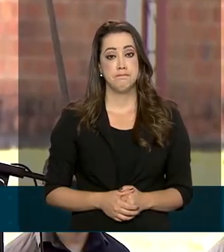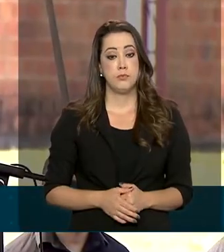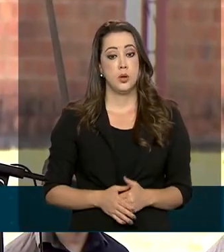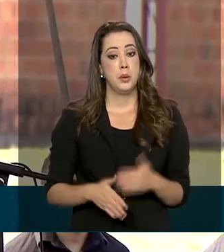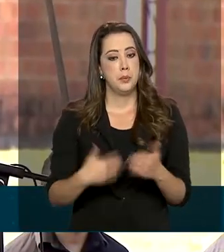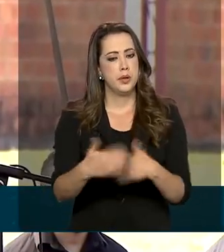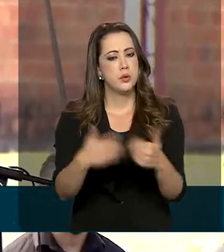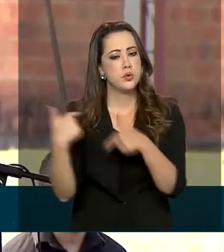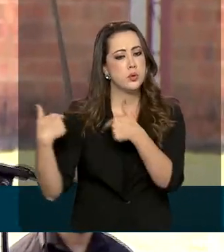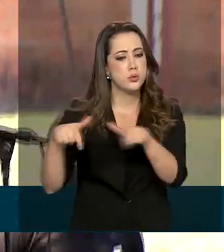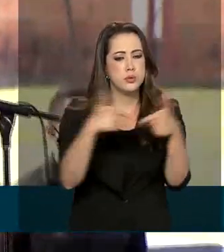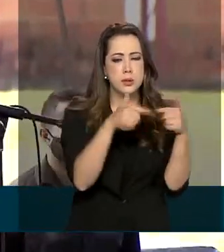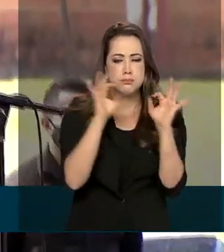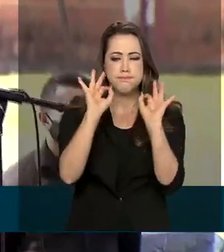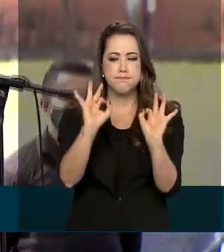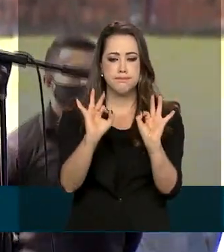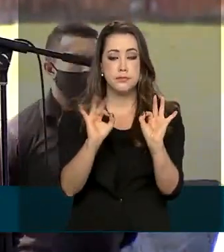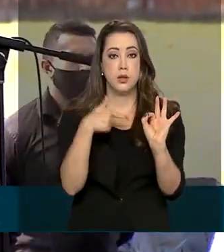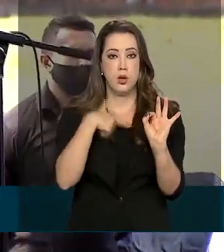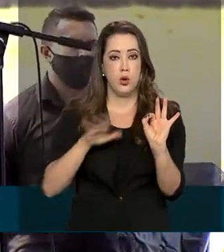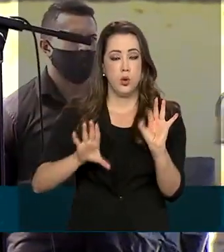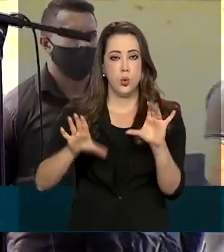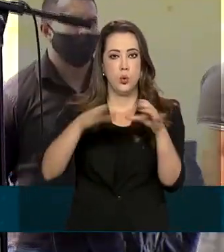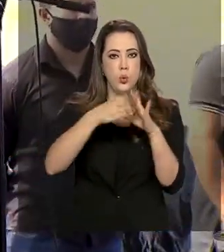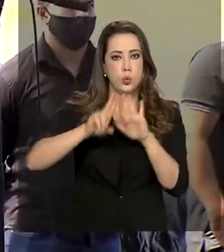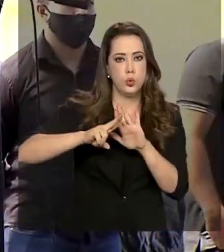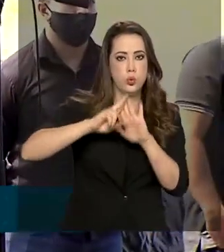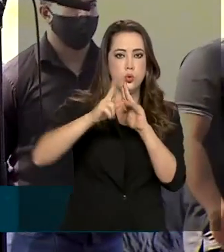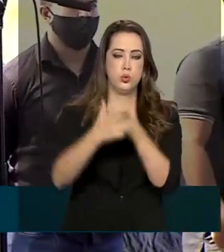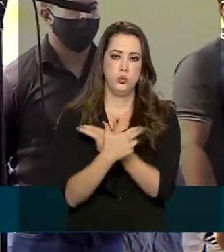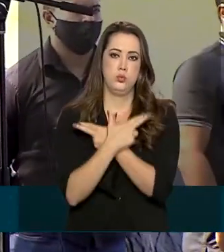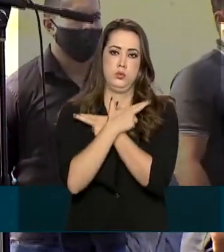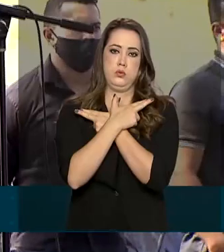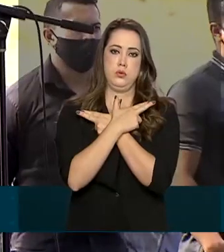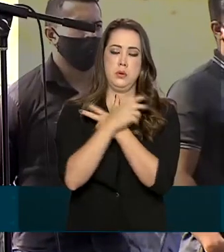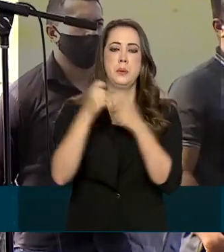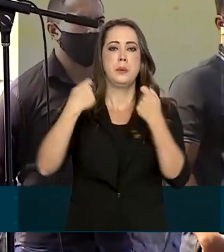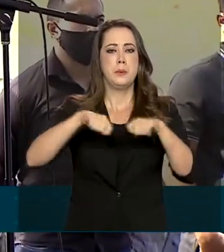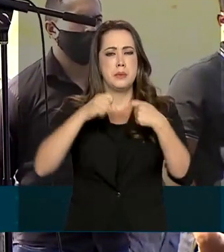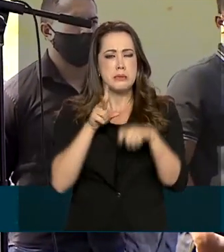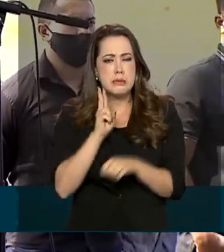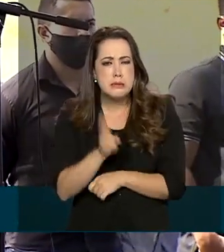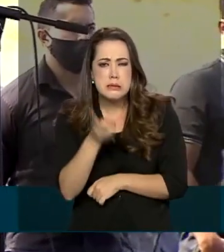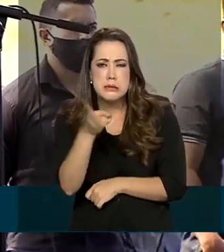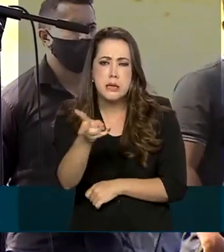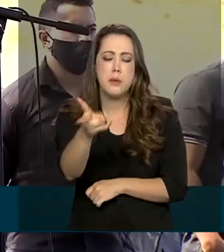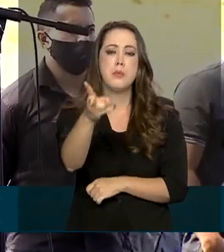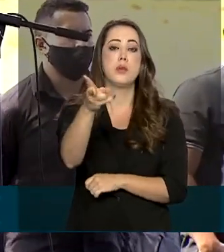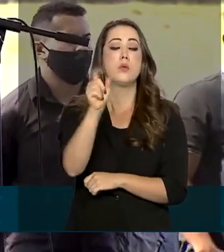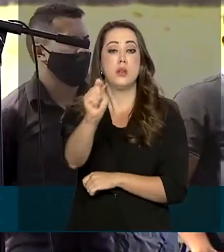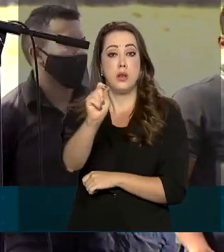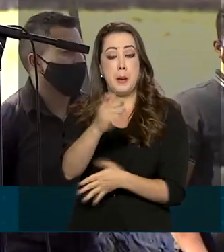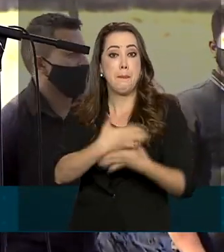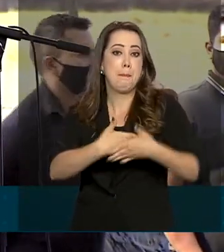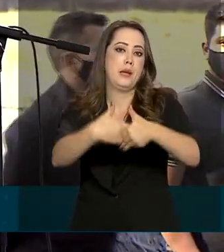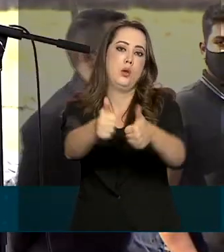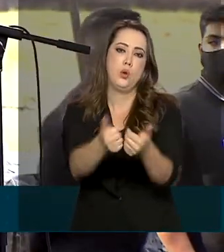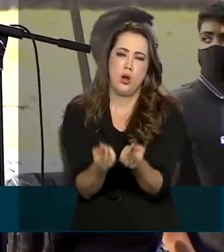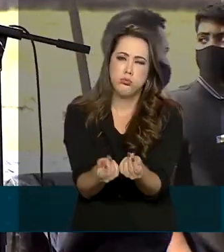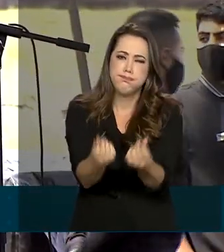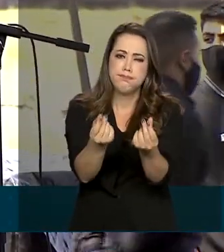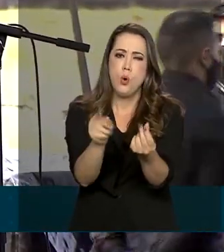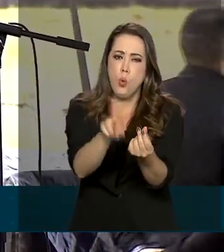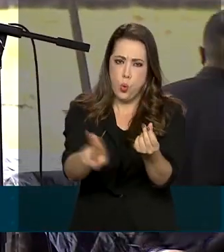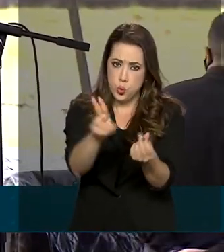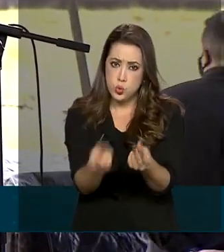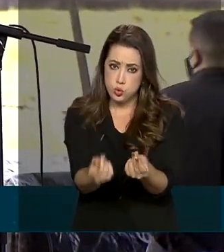esse padrão operacional, o comando da aeronáutica demanda incessante busca pela otimização dos recursos